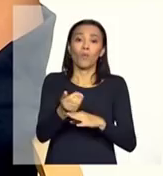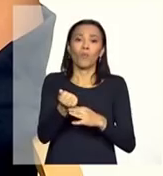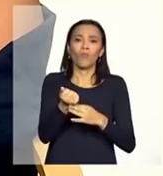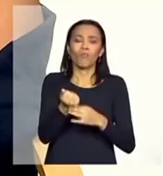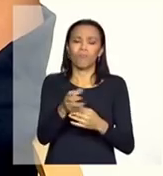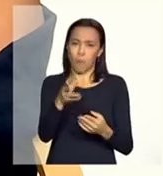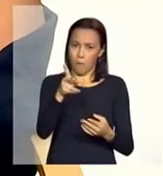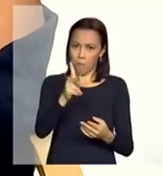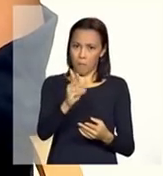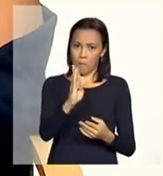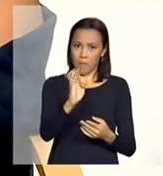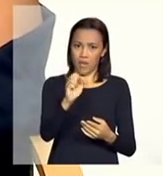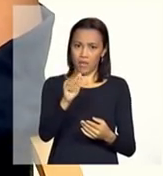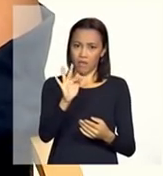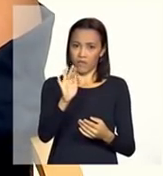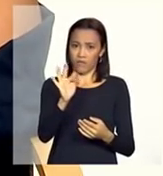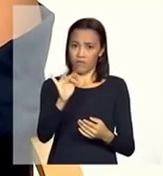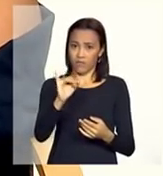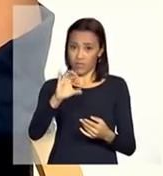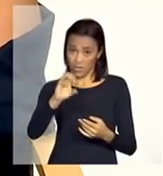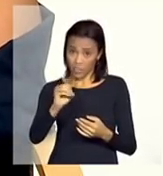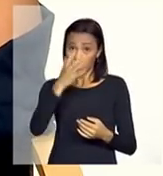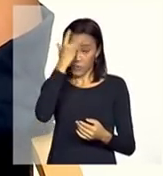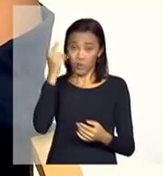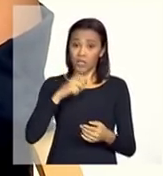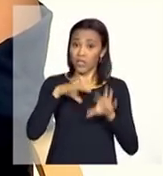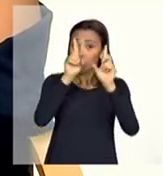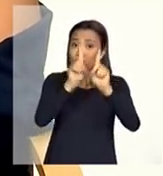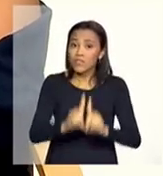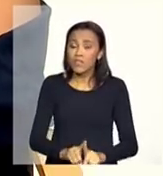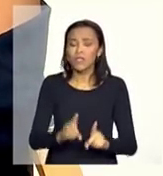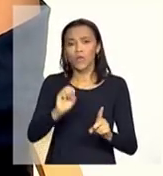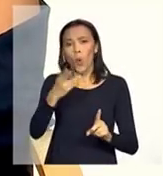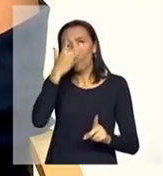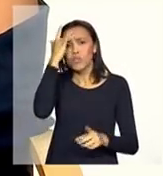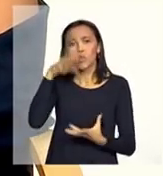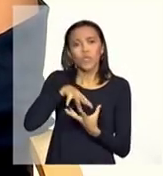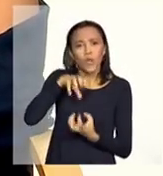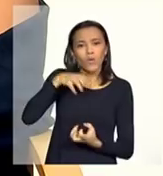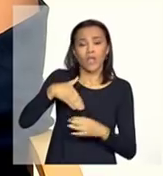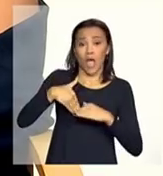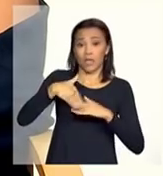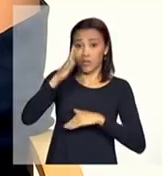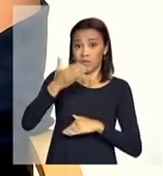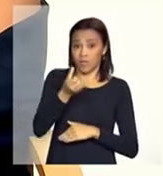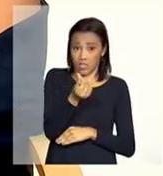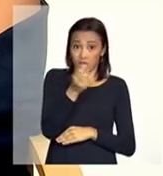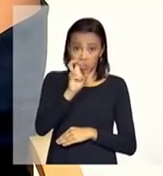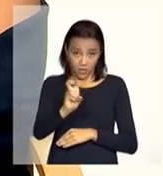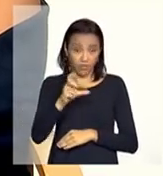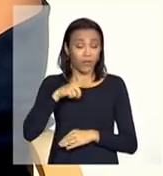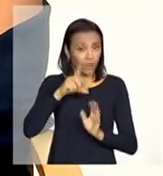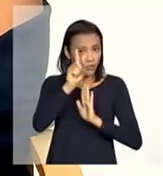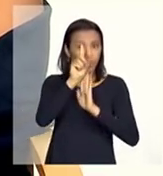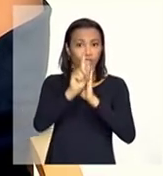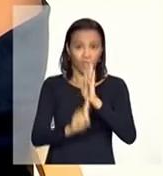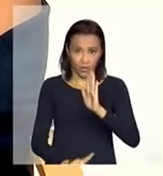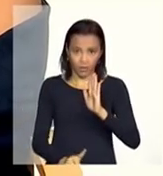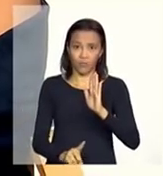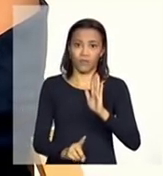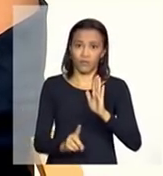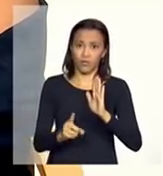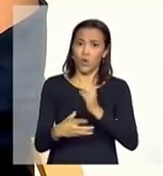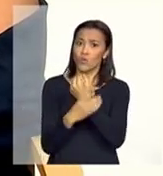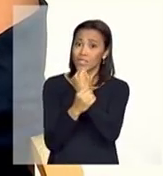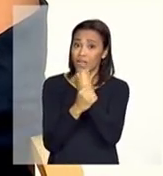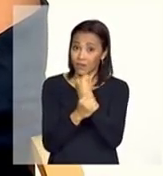constitucional, onde a pessoa com deficiência ou a pessoa idosa acima de 65 anos, ela tenha o direito assegurado